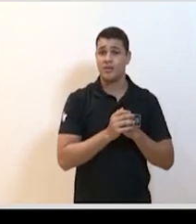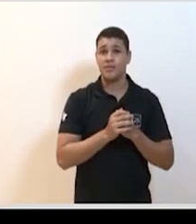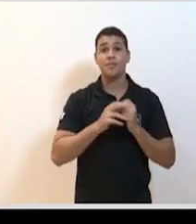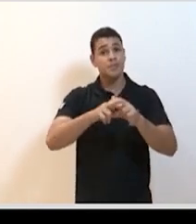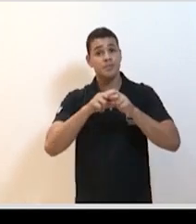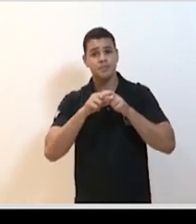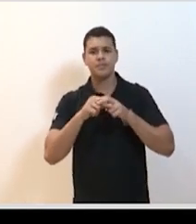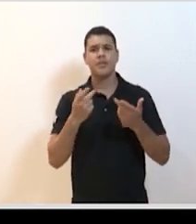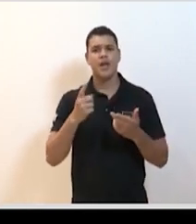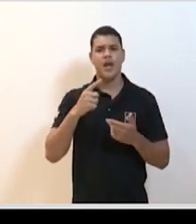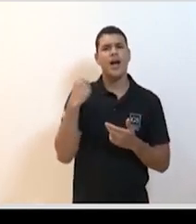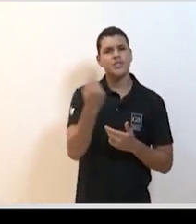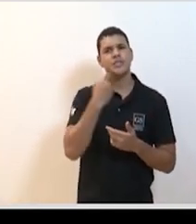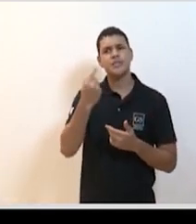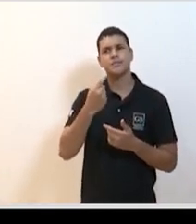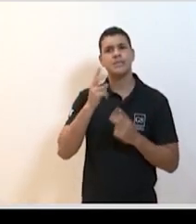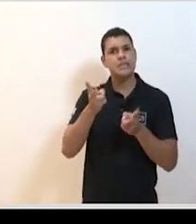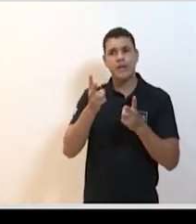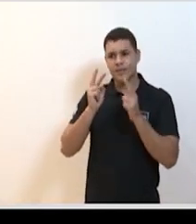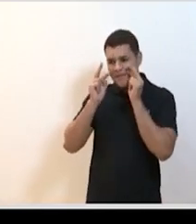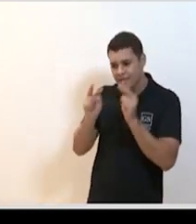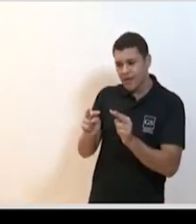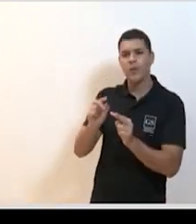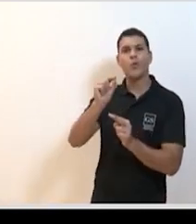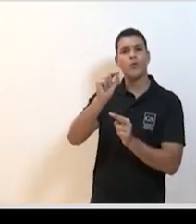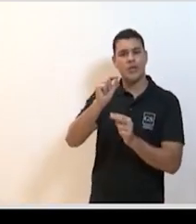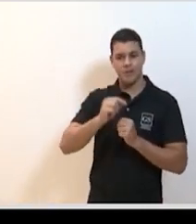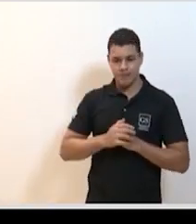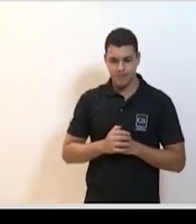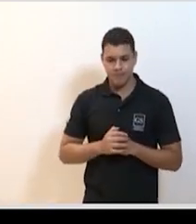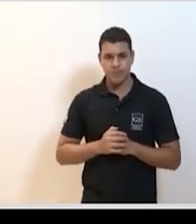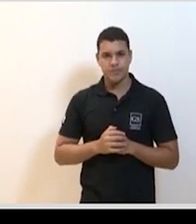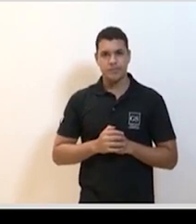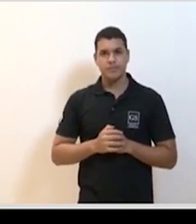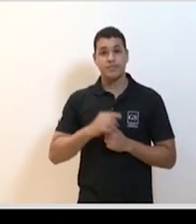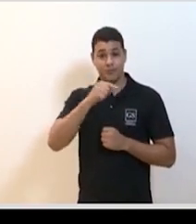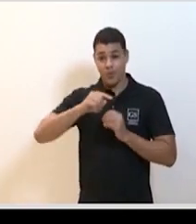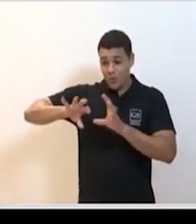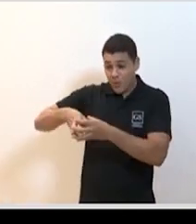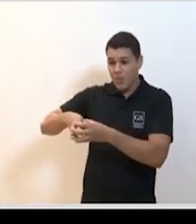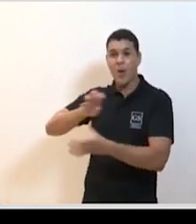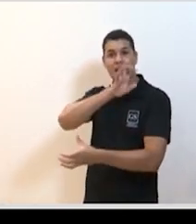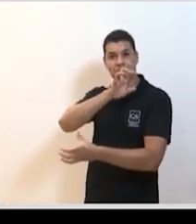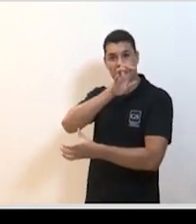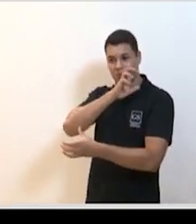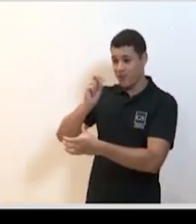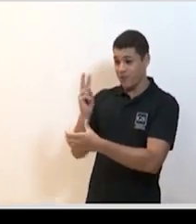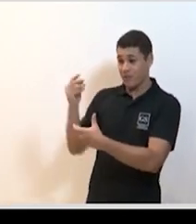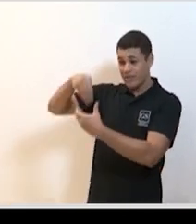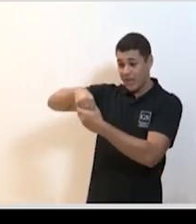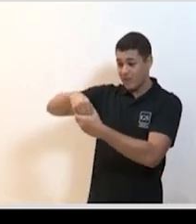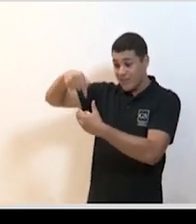costuma ter um axioma na infectologia e na epidemiologia de alguma forma geral é que os parasitas se tornam tão mais adaptados, tão mais